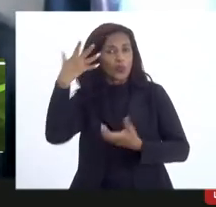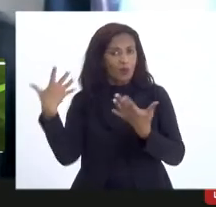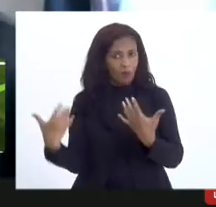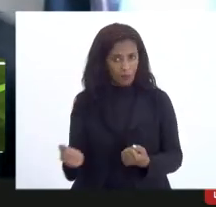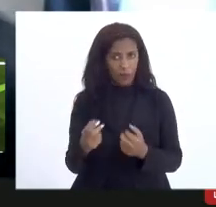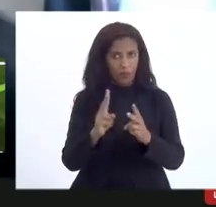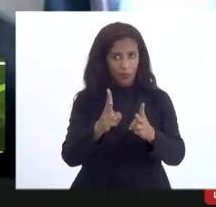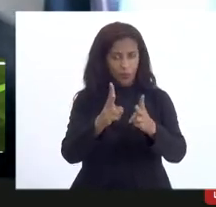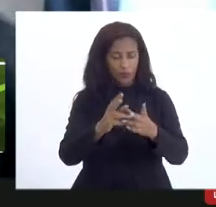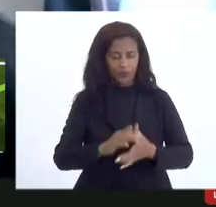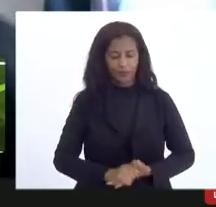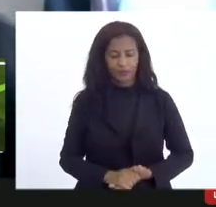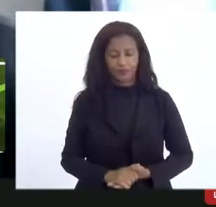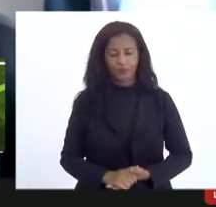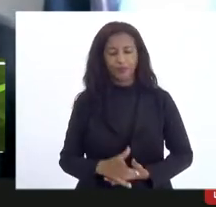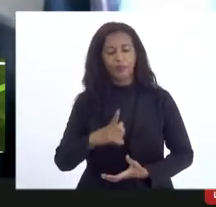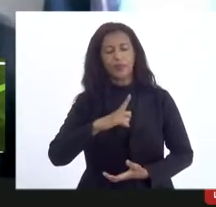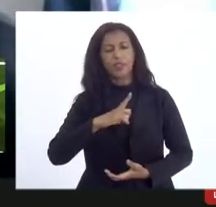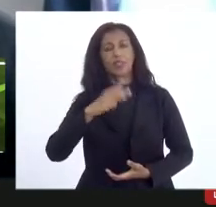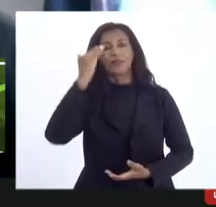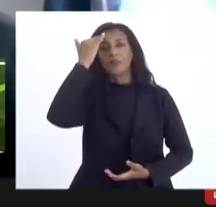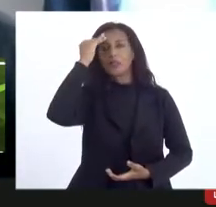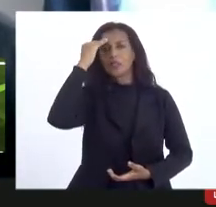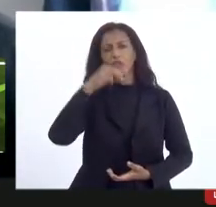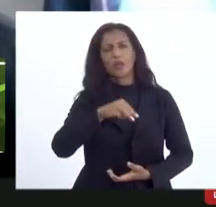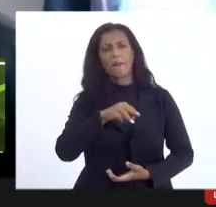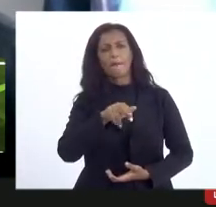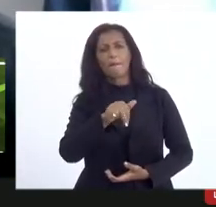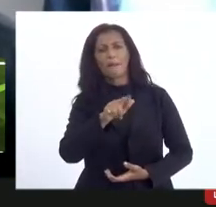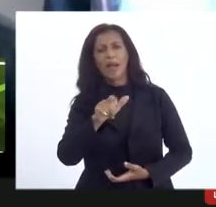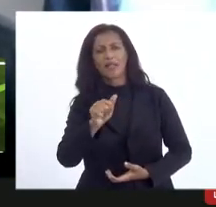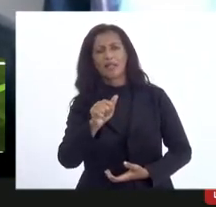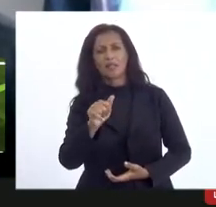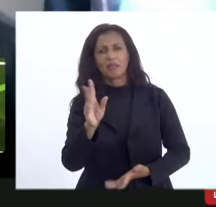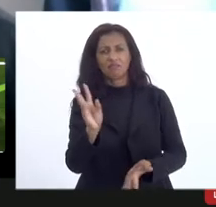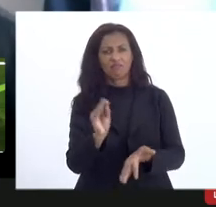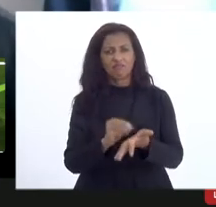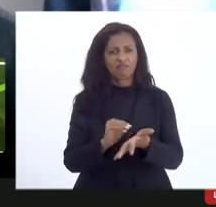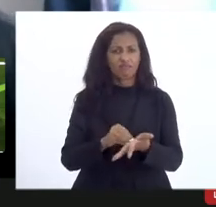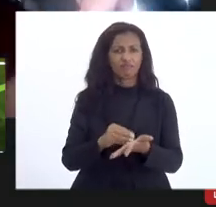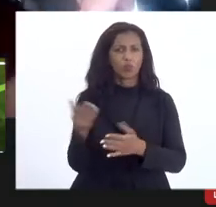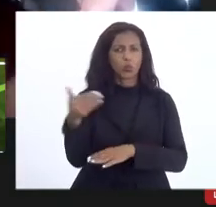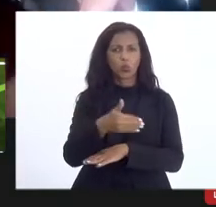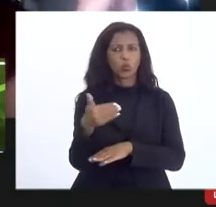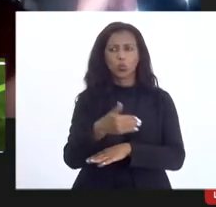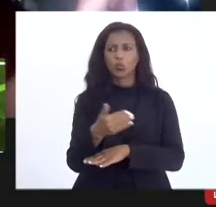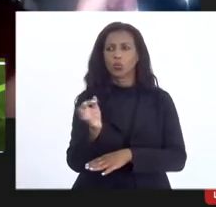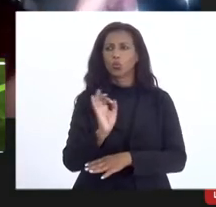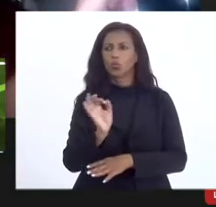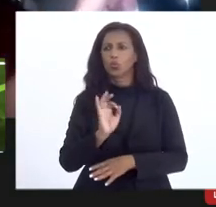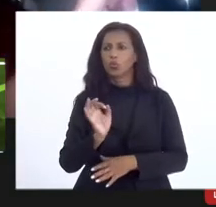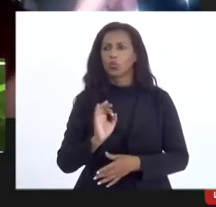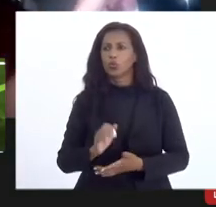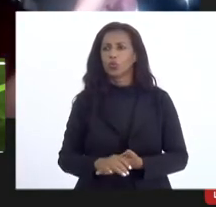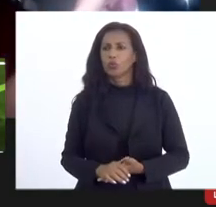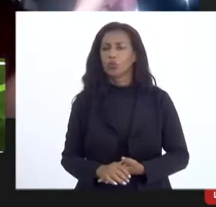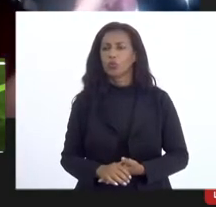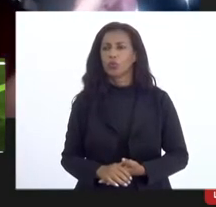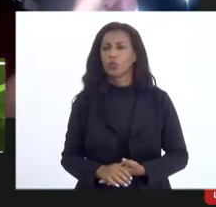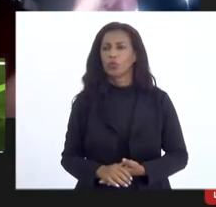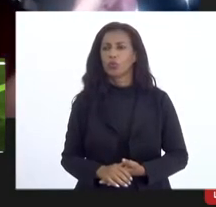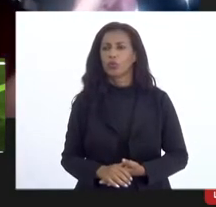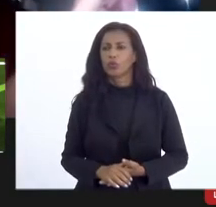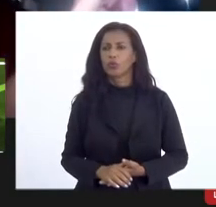continuar eu tenho entendido Morgana que a Márcia Dias não chegou ainda não ela mandou